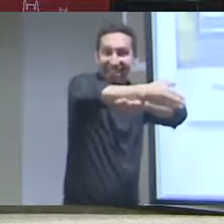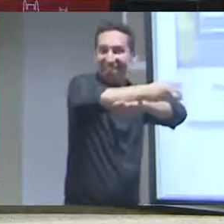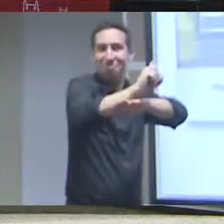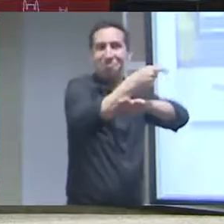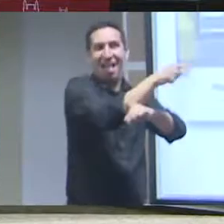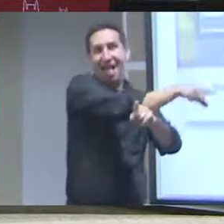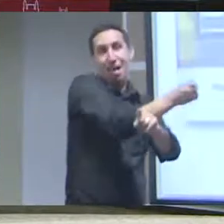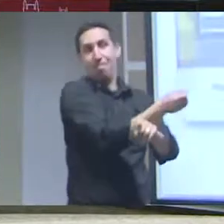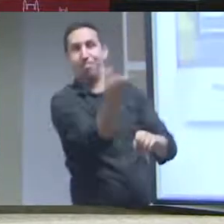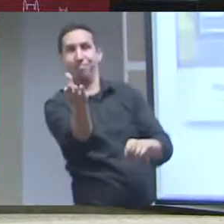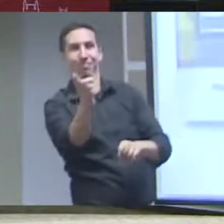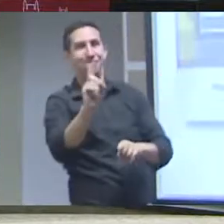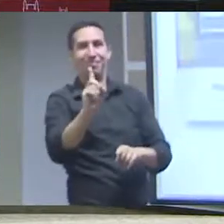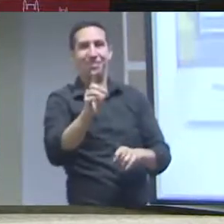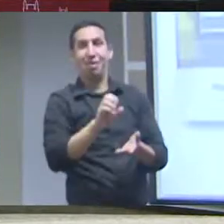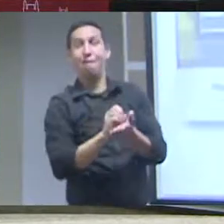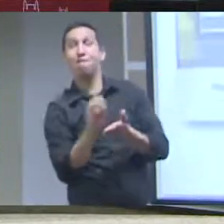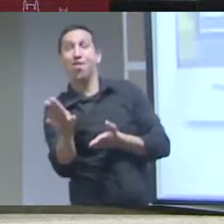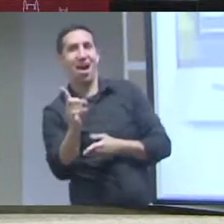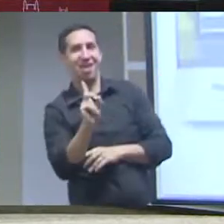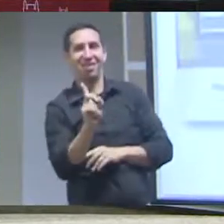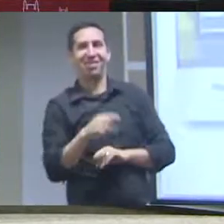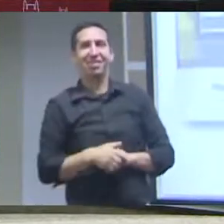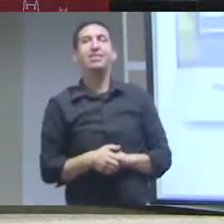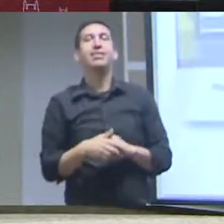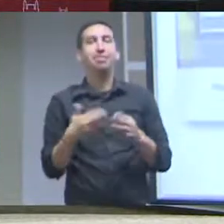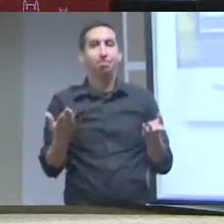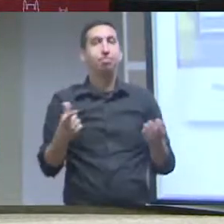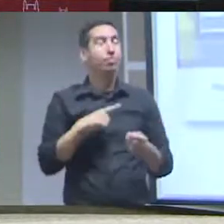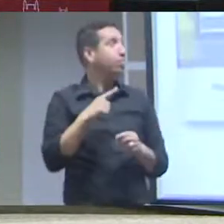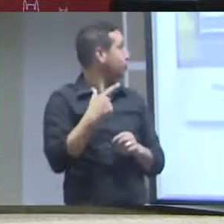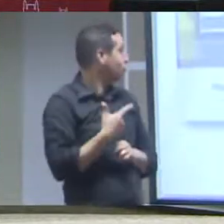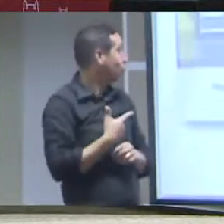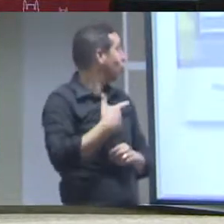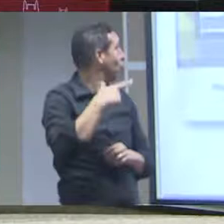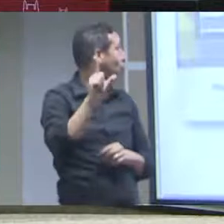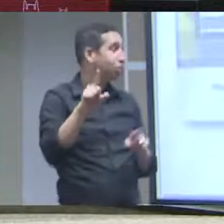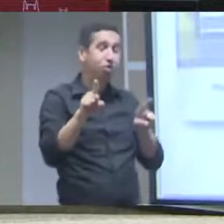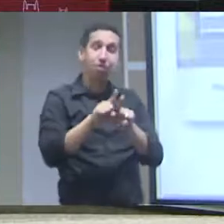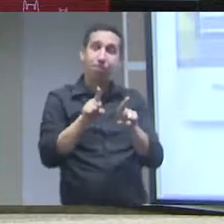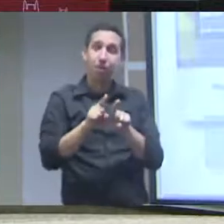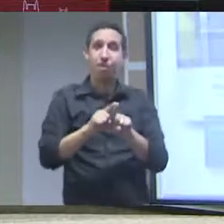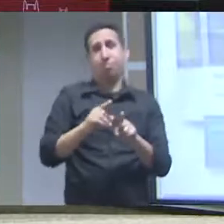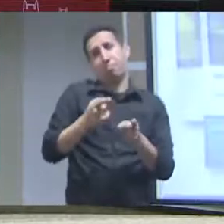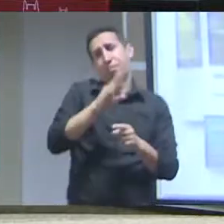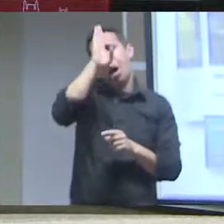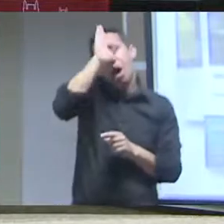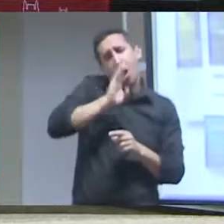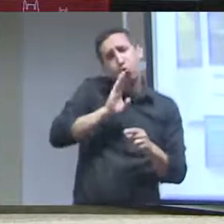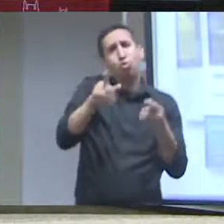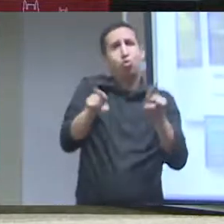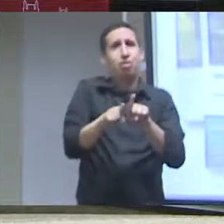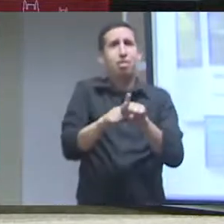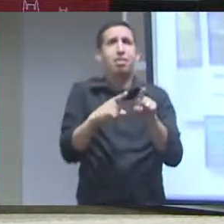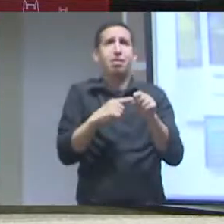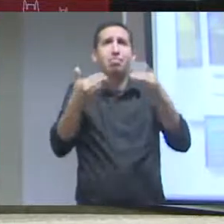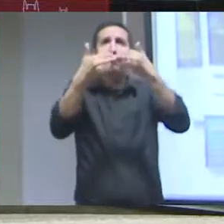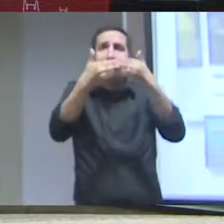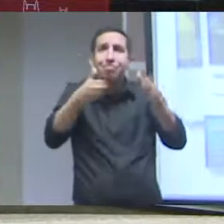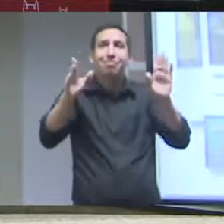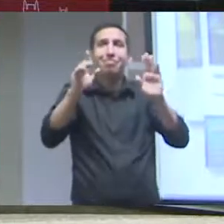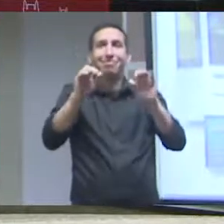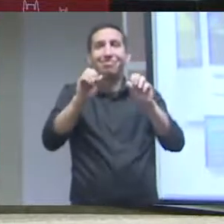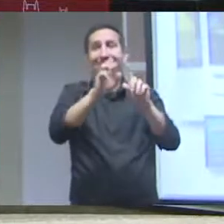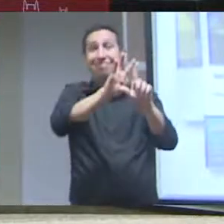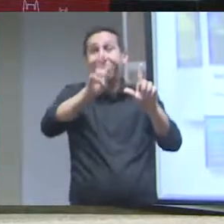isso anos 90 a gente expõe as coisas e vocês consomem é assim que funciona. para imagens